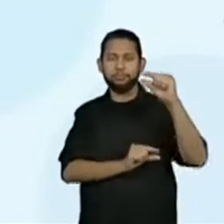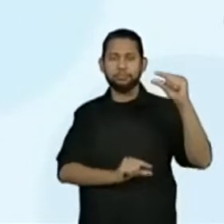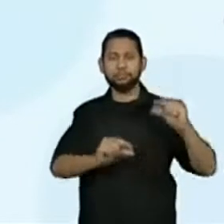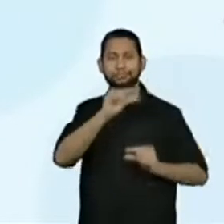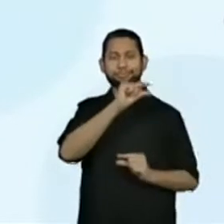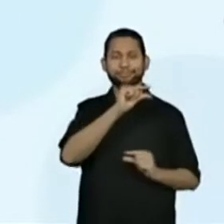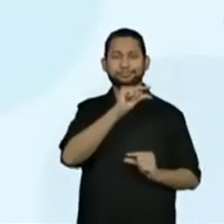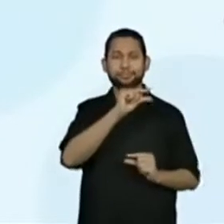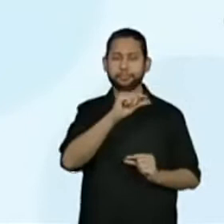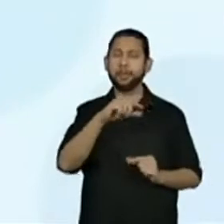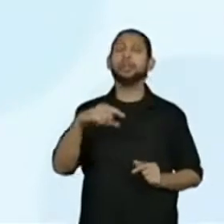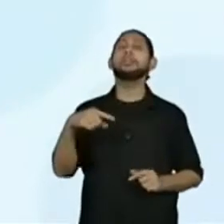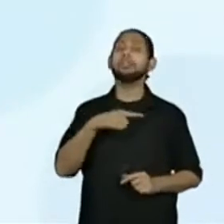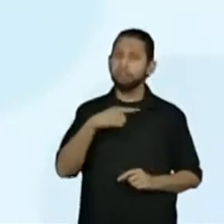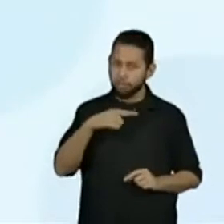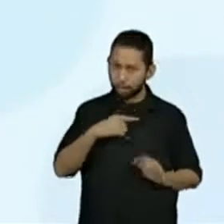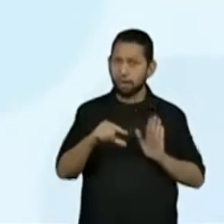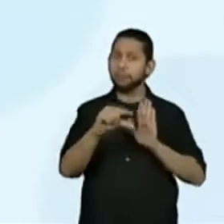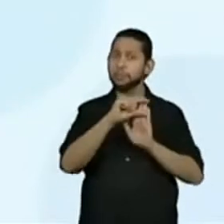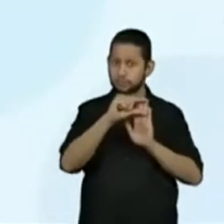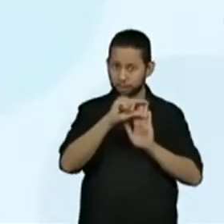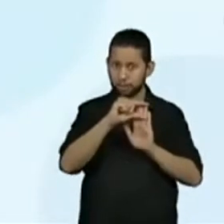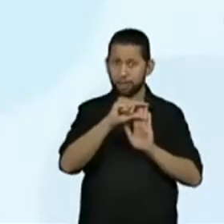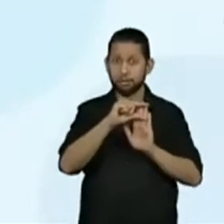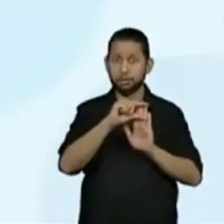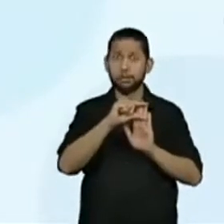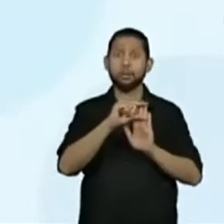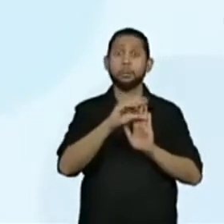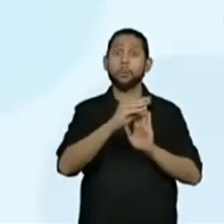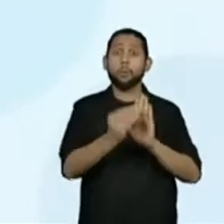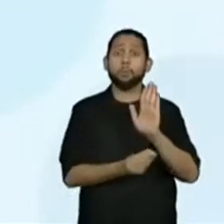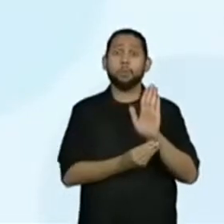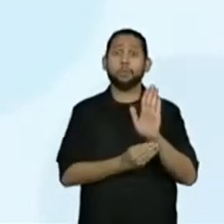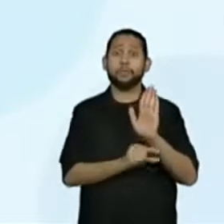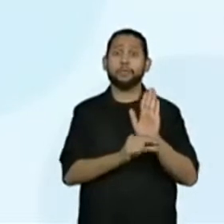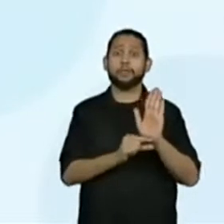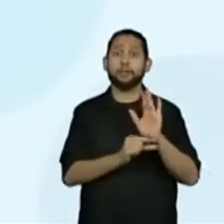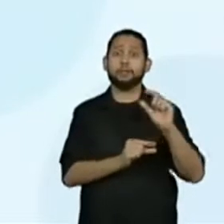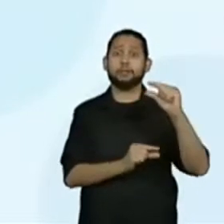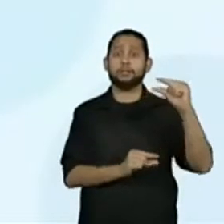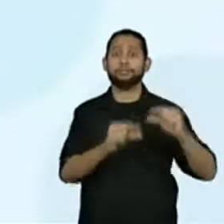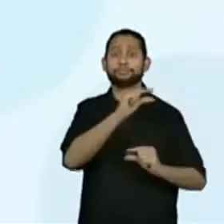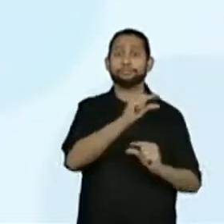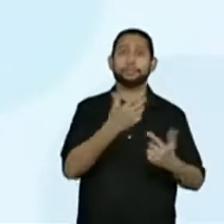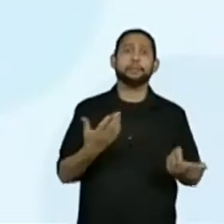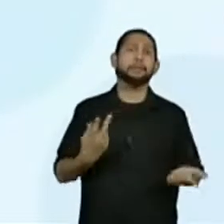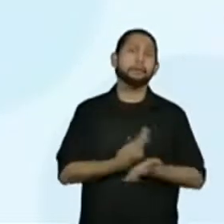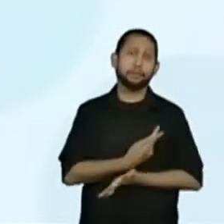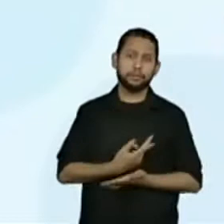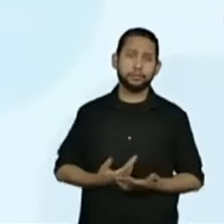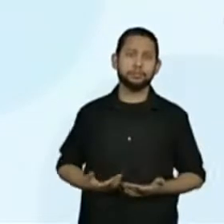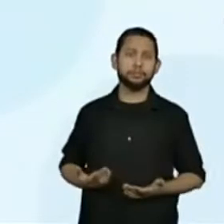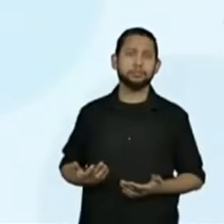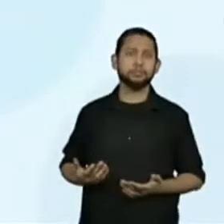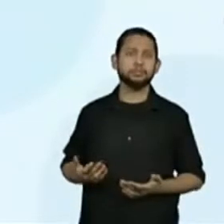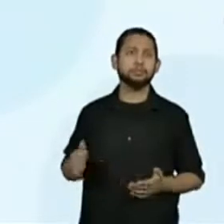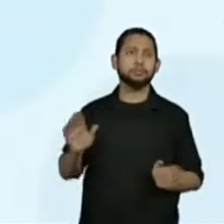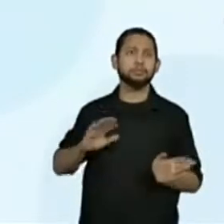Falou que não é que não tem cabeçalho. Está no lugar errado. Depois vocês veem a carta inteira, fica legal, né? Deixa... Ai!